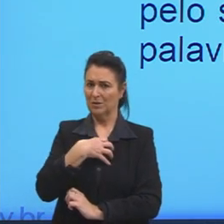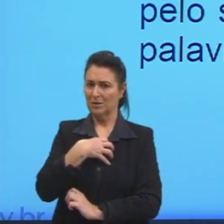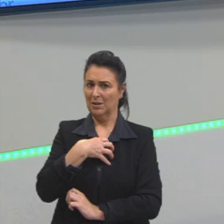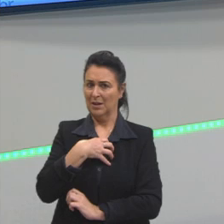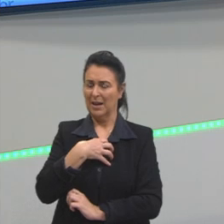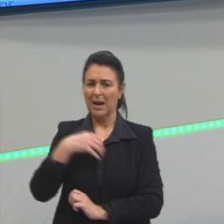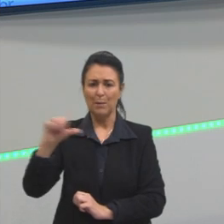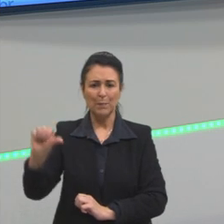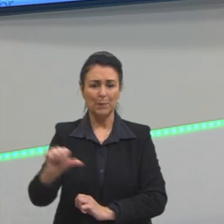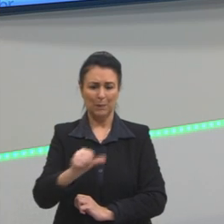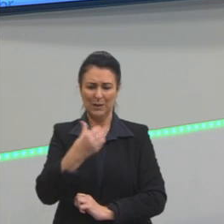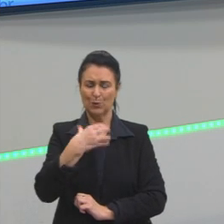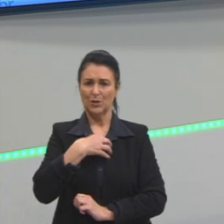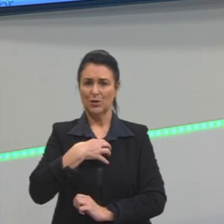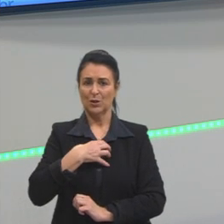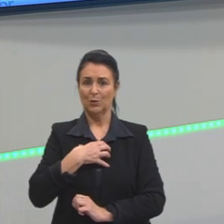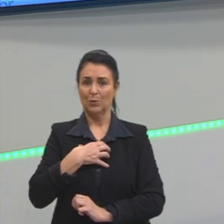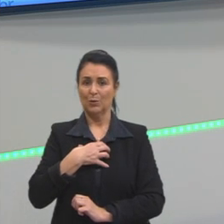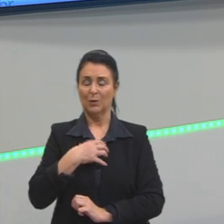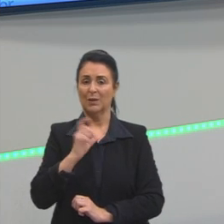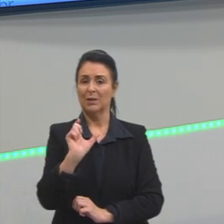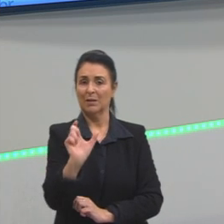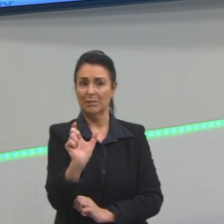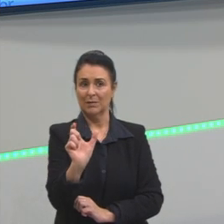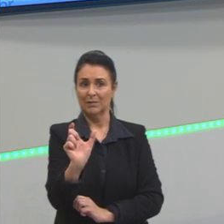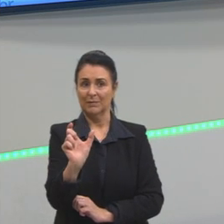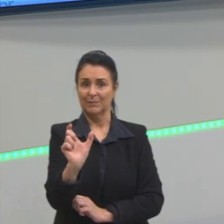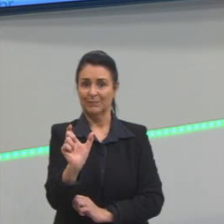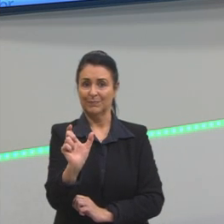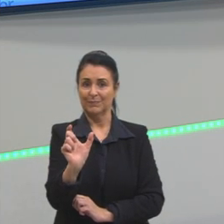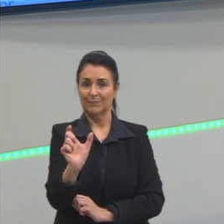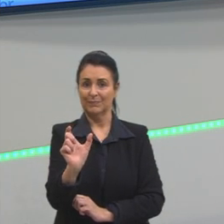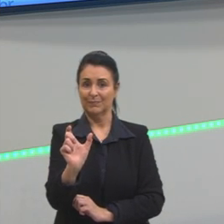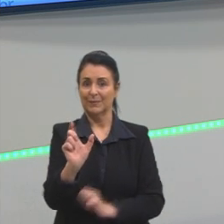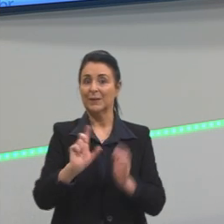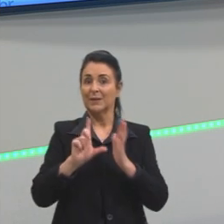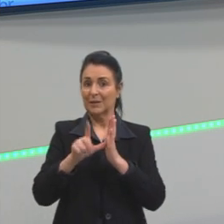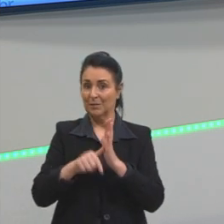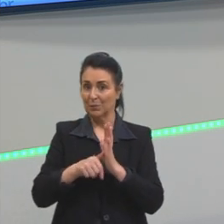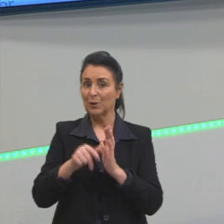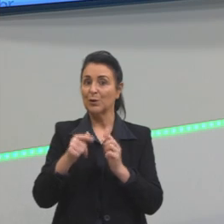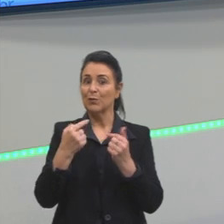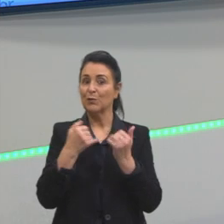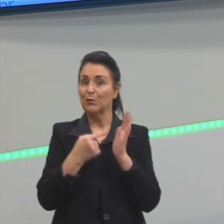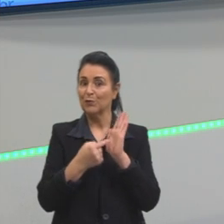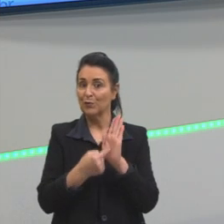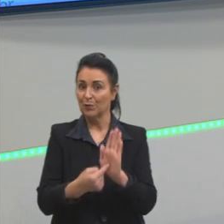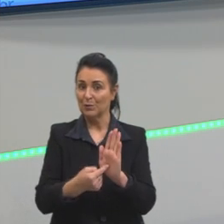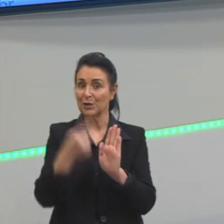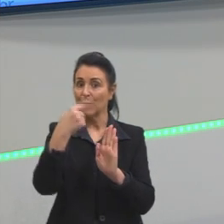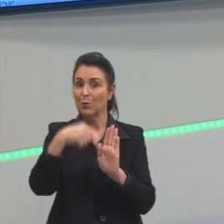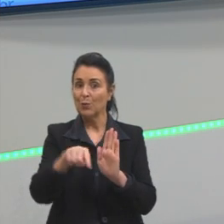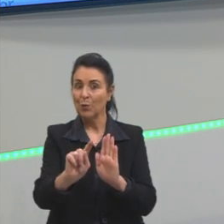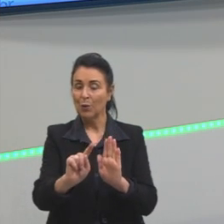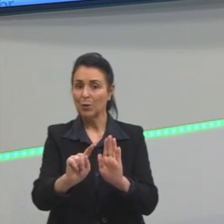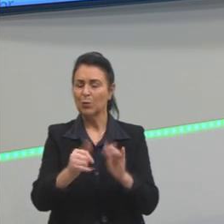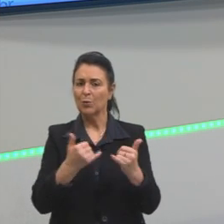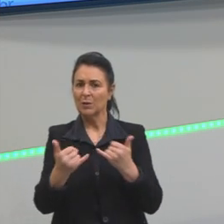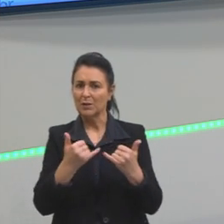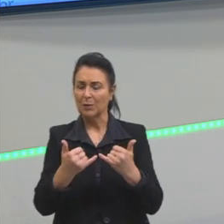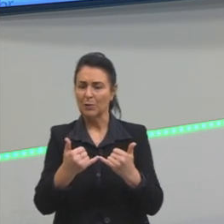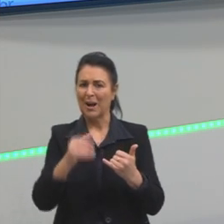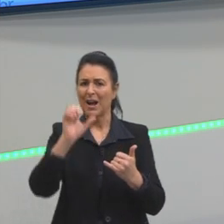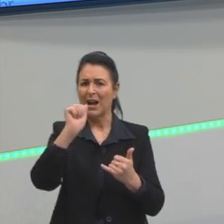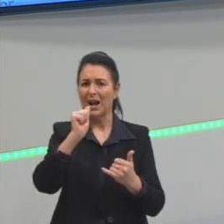palavra então, ali vocês vão ver mais adiante um exemplo que eu trago essa acepção